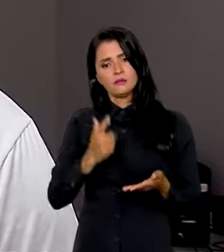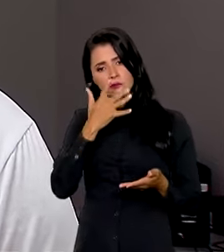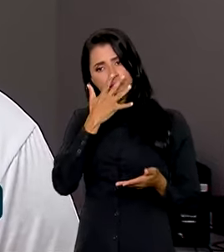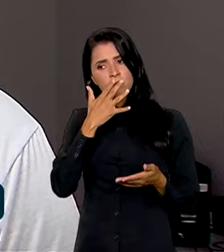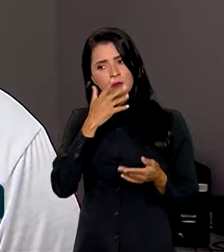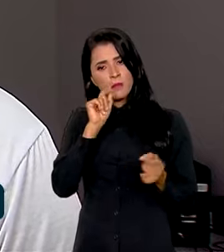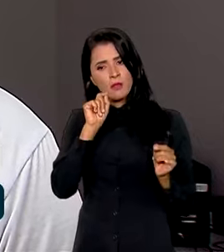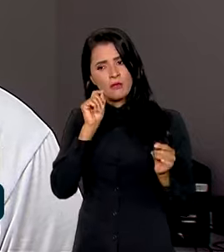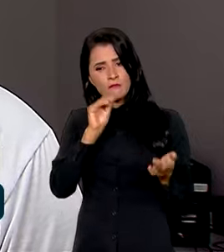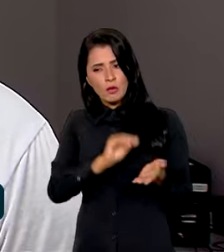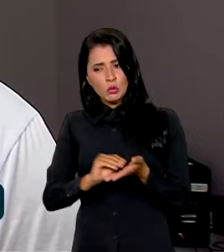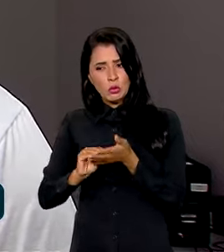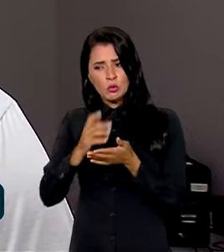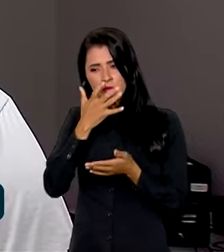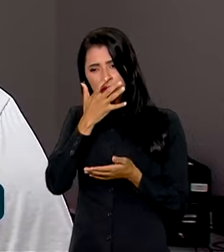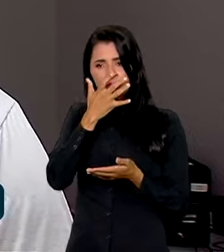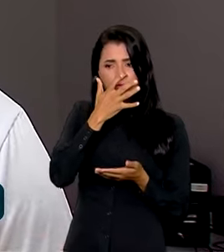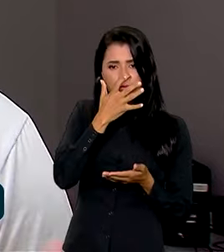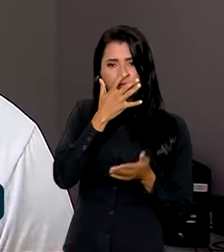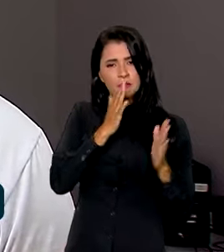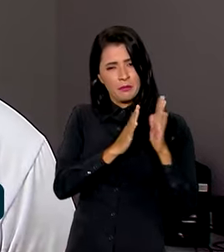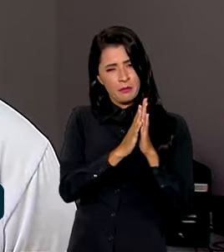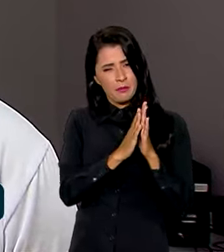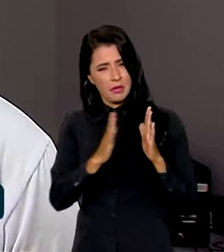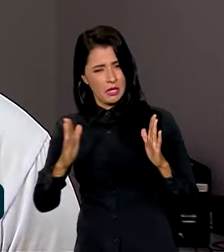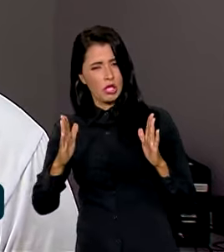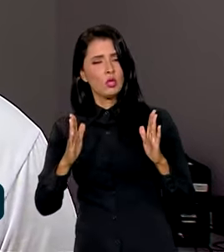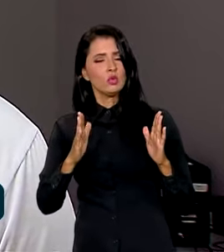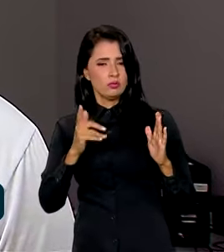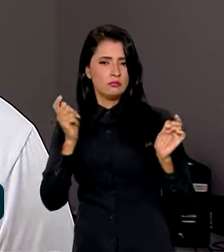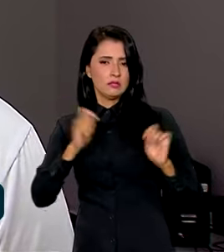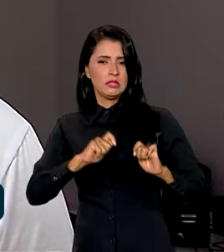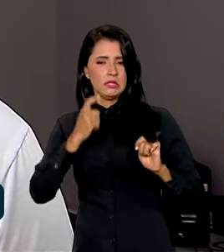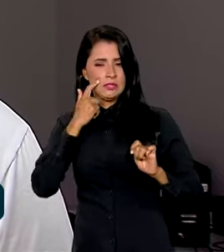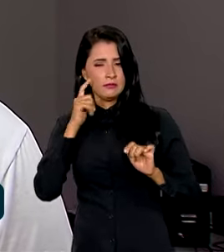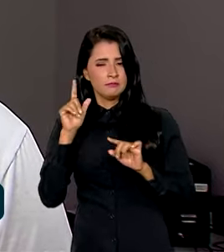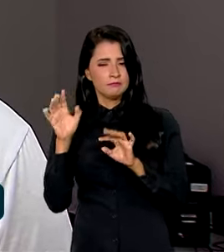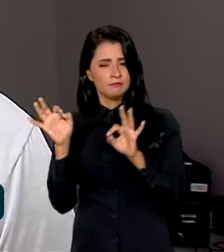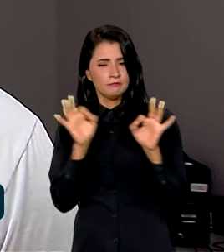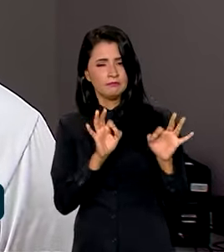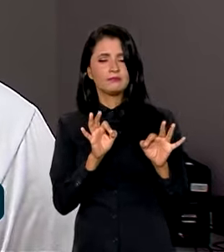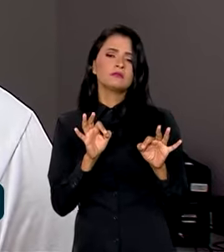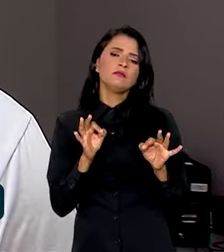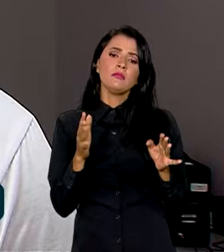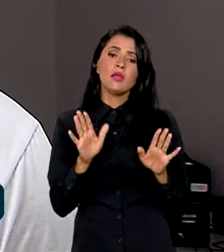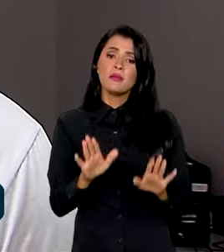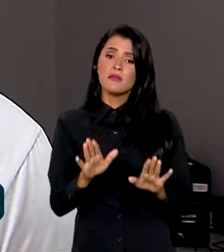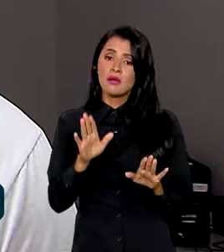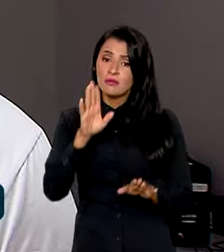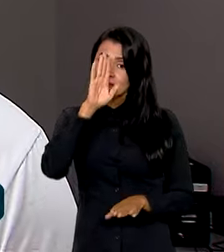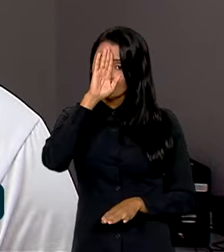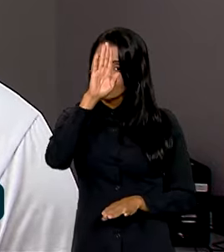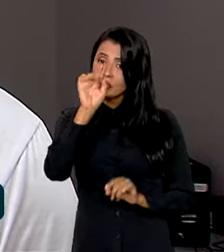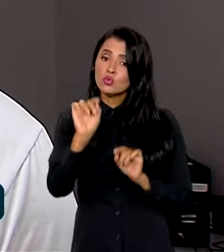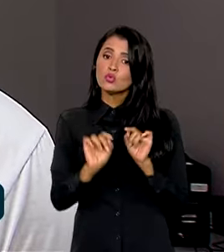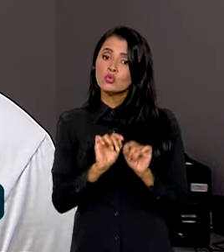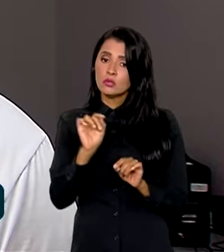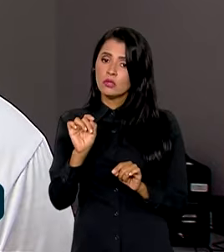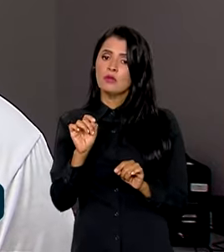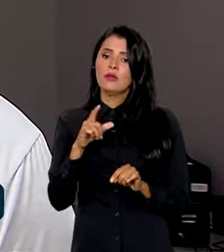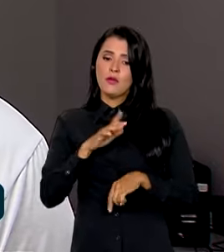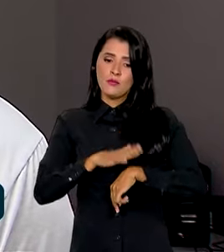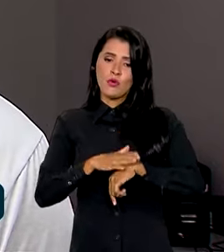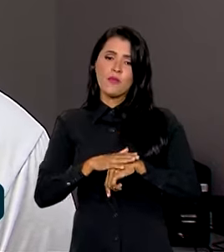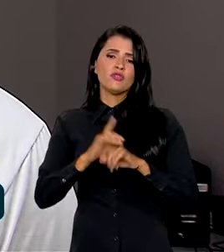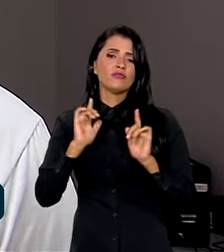aquilo que ficou faltando durante todo o processo de aprendizado para o Enem, mas principalmente ter esses